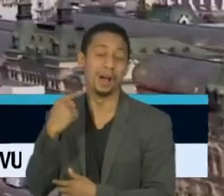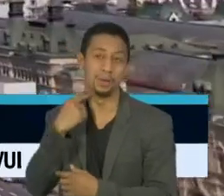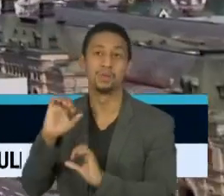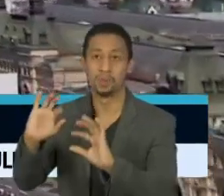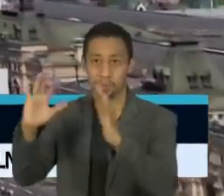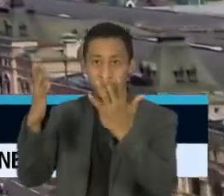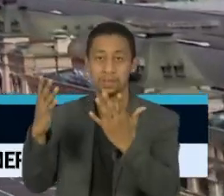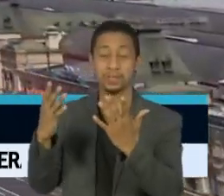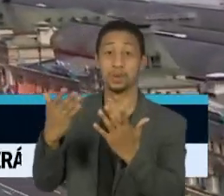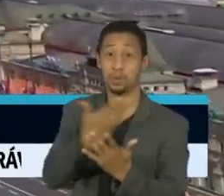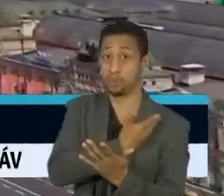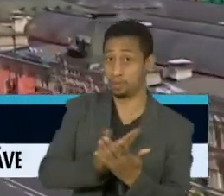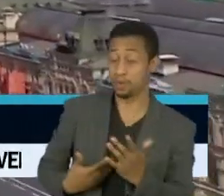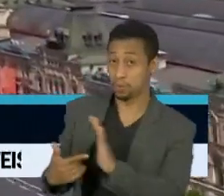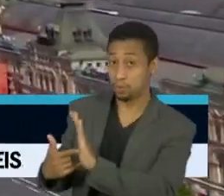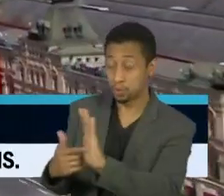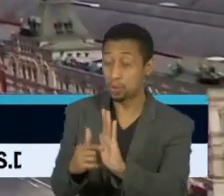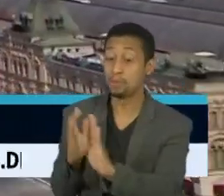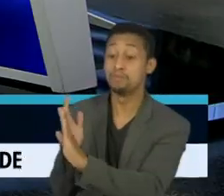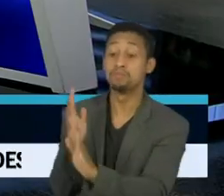todos os participantes foram testados antes.